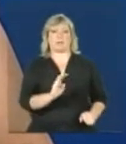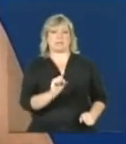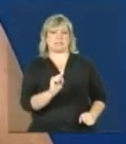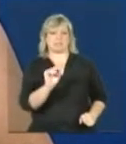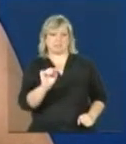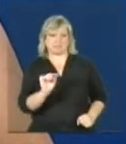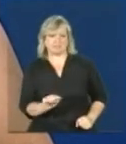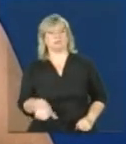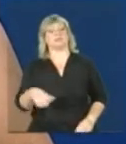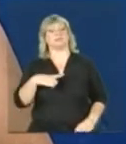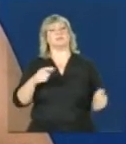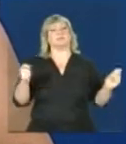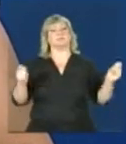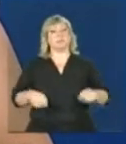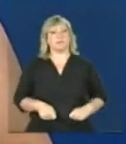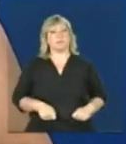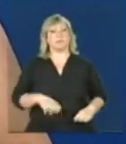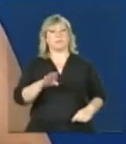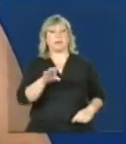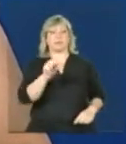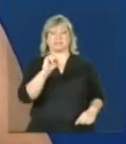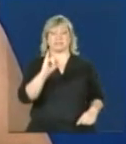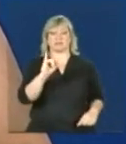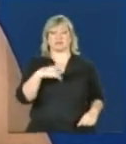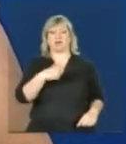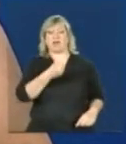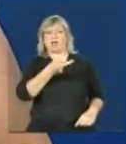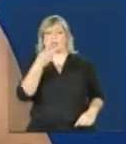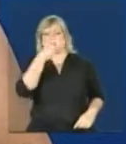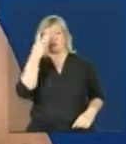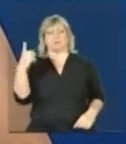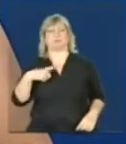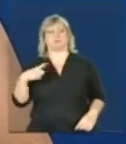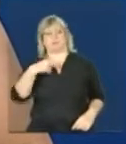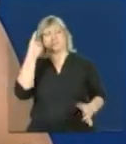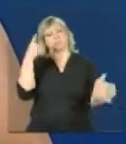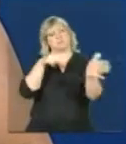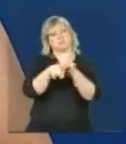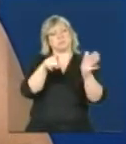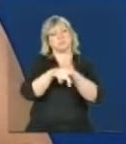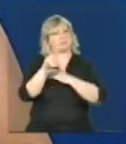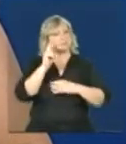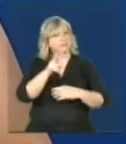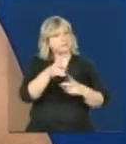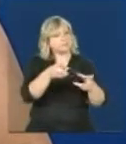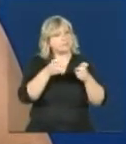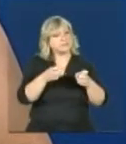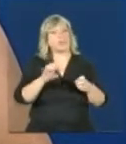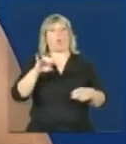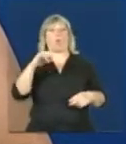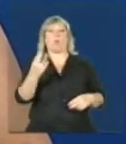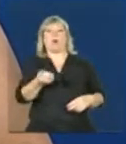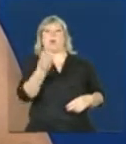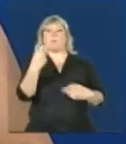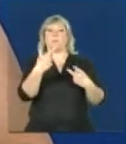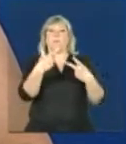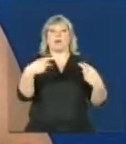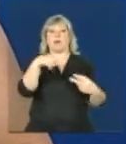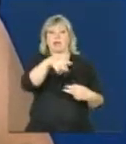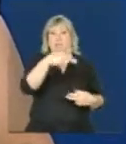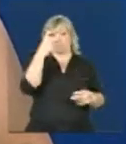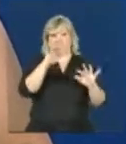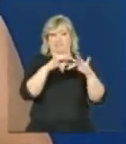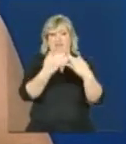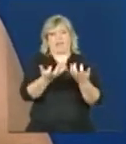relacionada a algo que ele tenha percebido ao longo da entrevista ou algo que ele queira destacar para o gestor municipal,